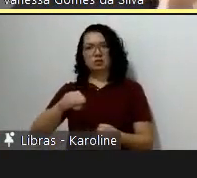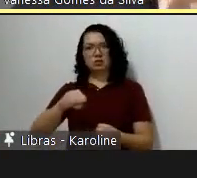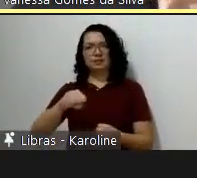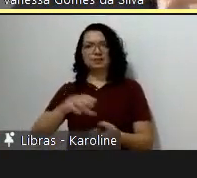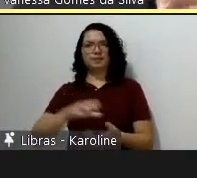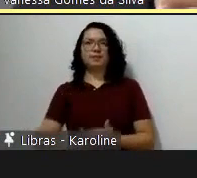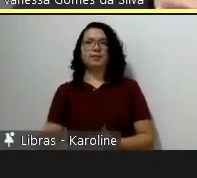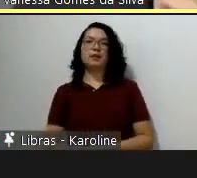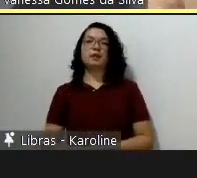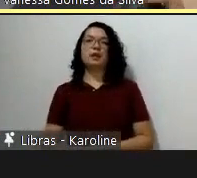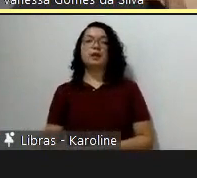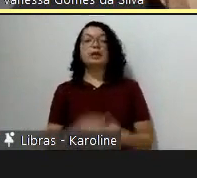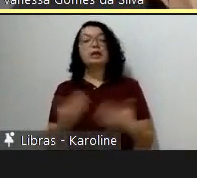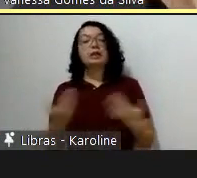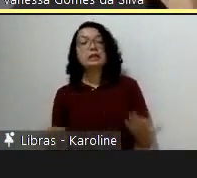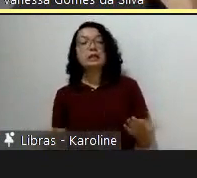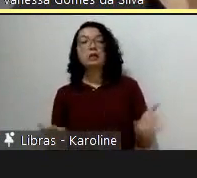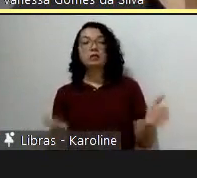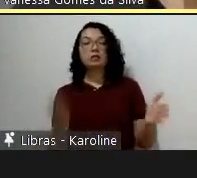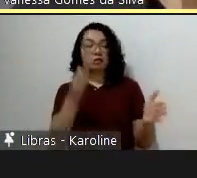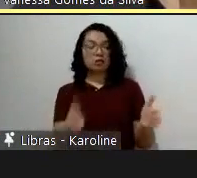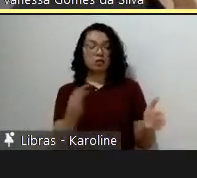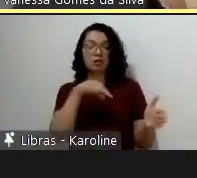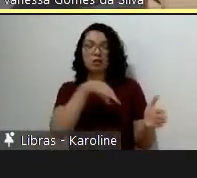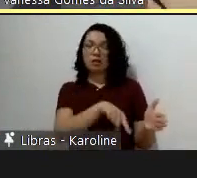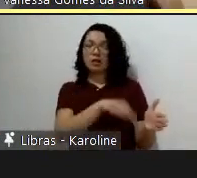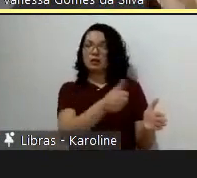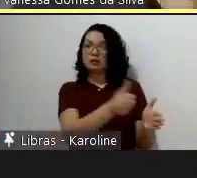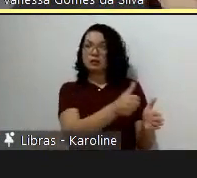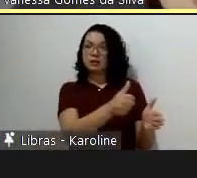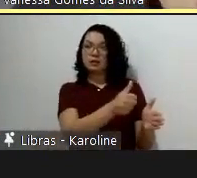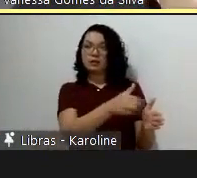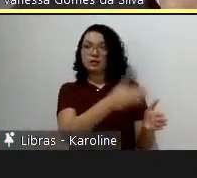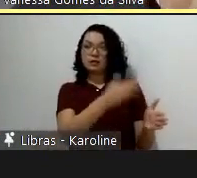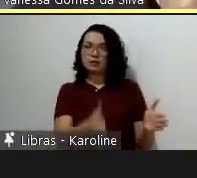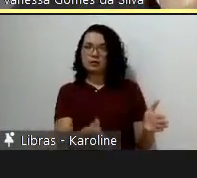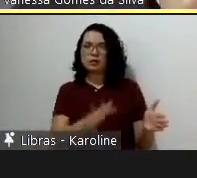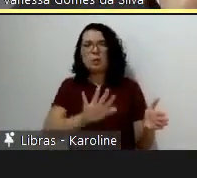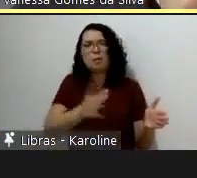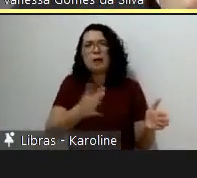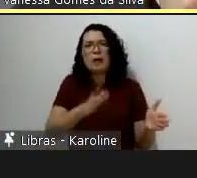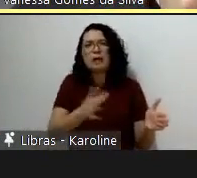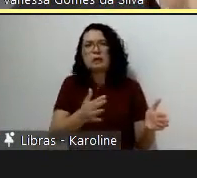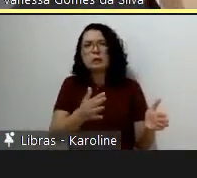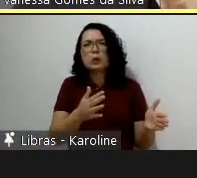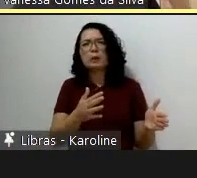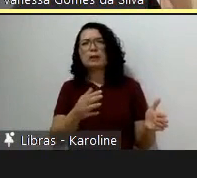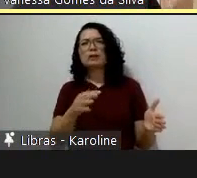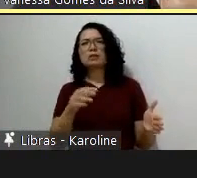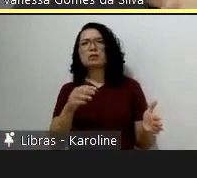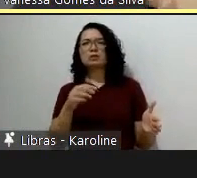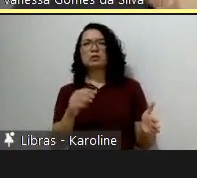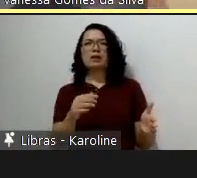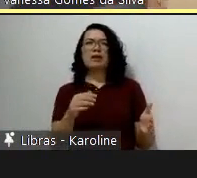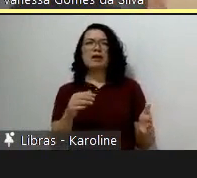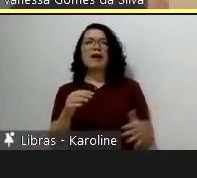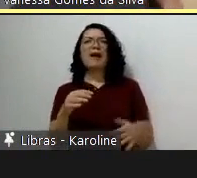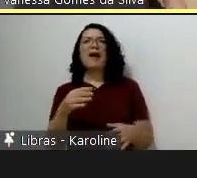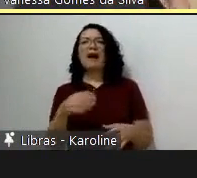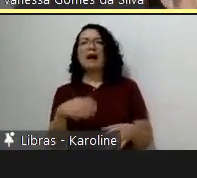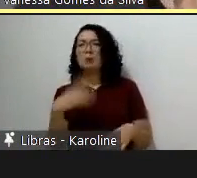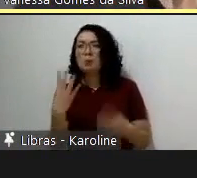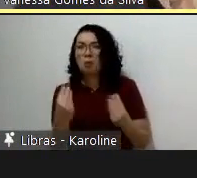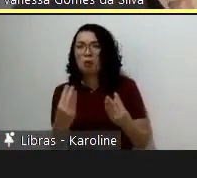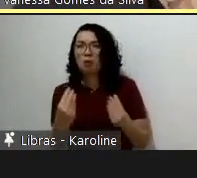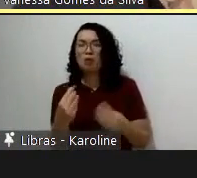Nesse começo, então, era uma disciplina muito conteudista, quase dois terços das aulas eram teóricas, imagina que terrível para mim os